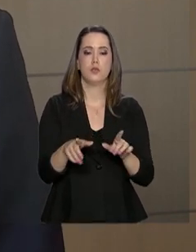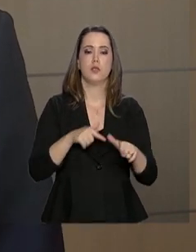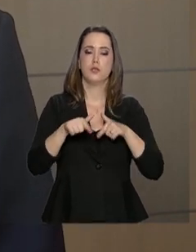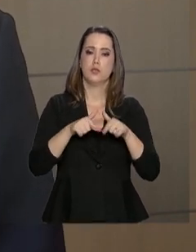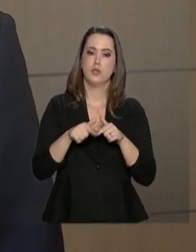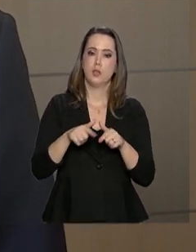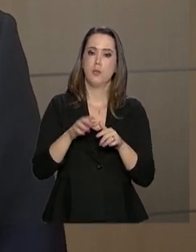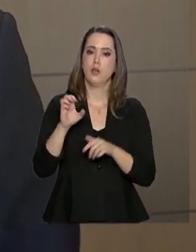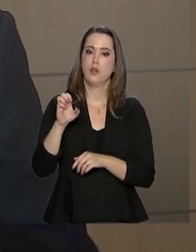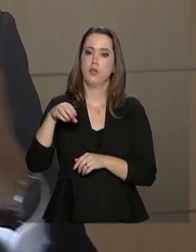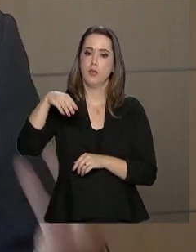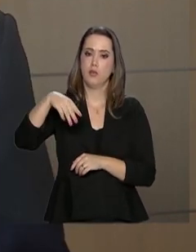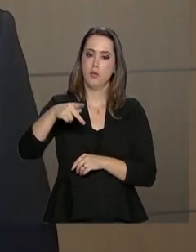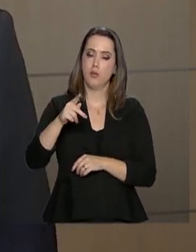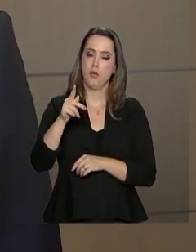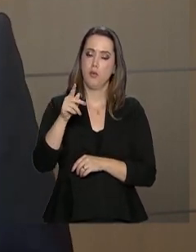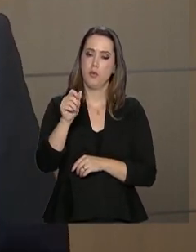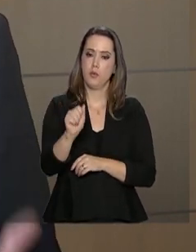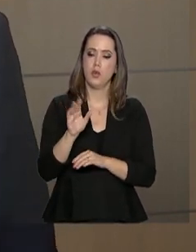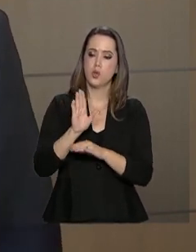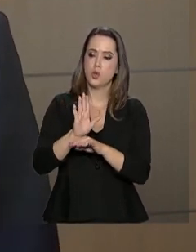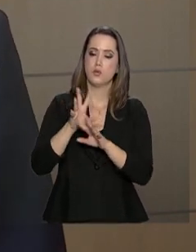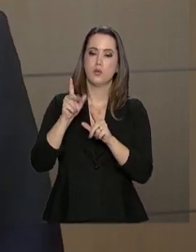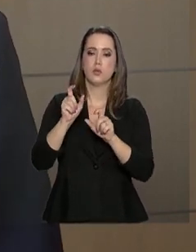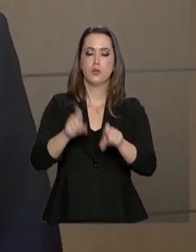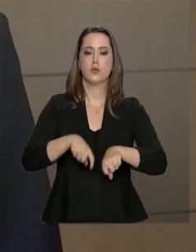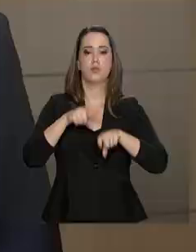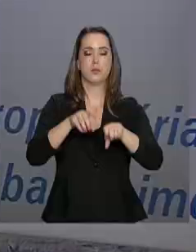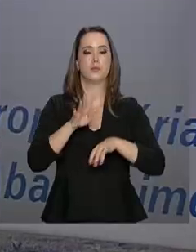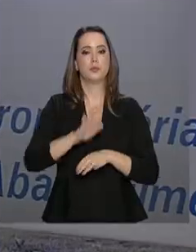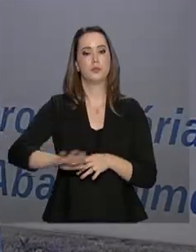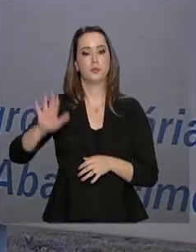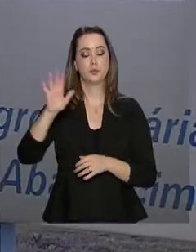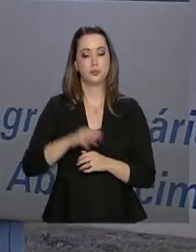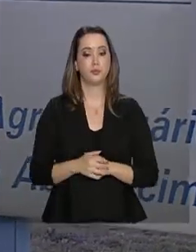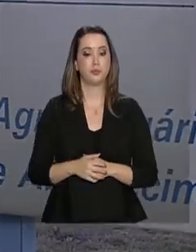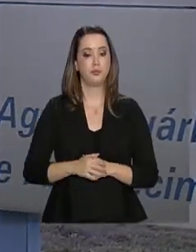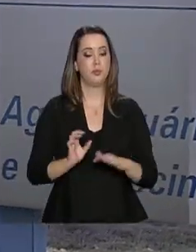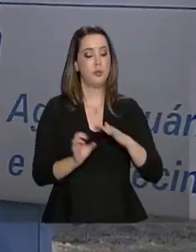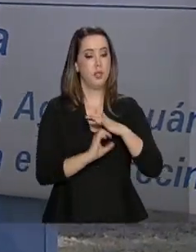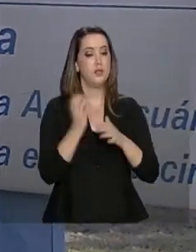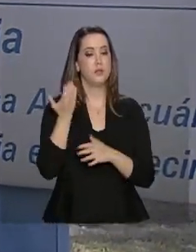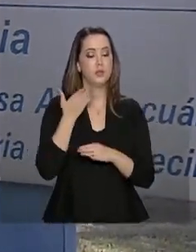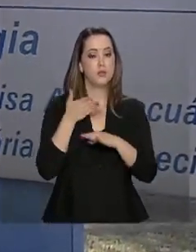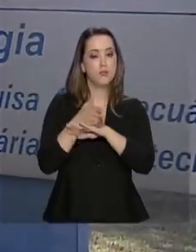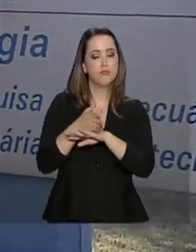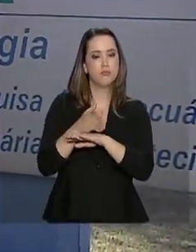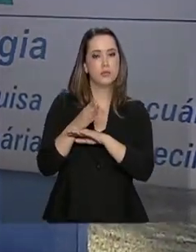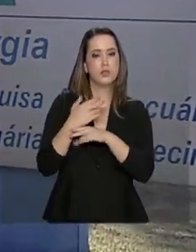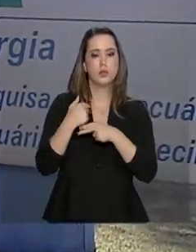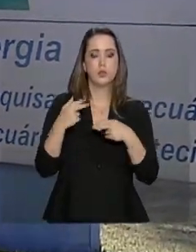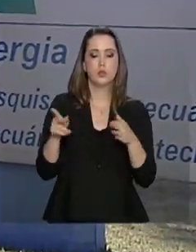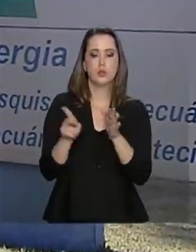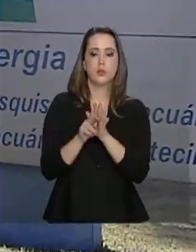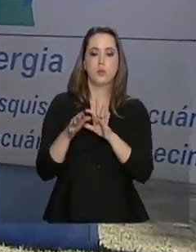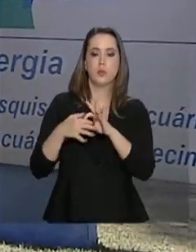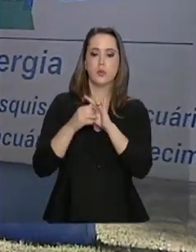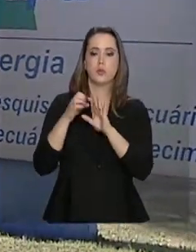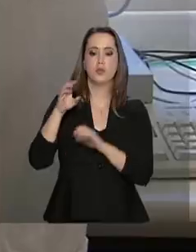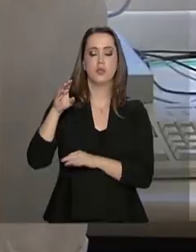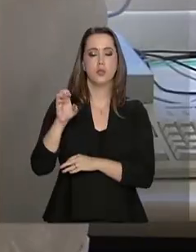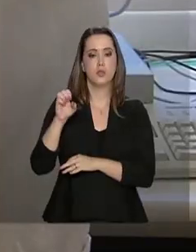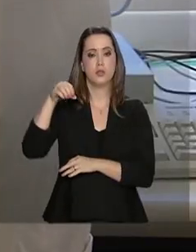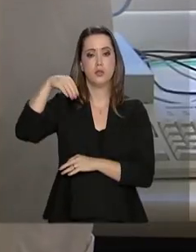missão da Embrapa de contemplar todos os agricultores, toda a agricultura brasileira. As empresas interessadas em desenvolver produtos em parceria com a